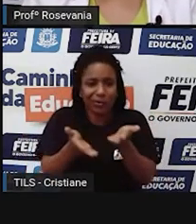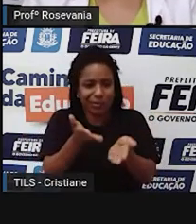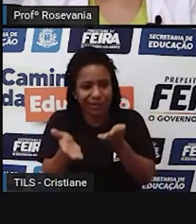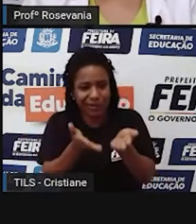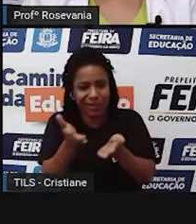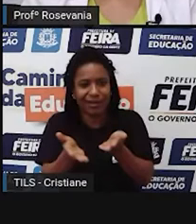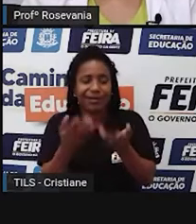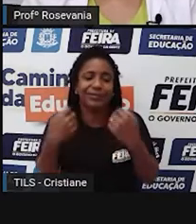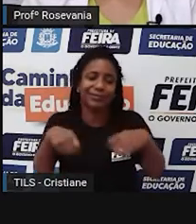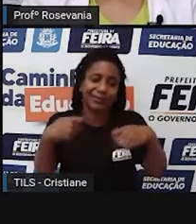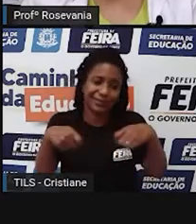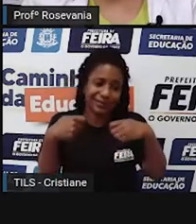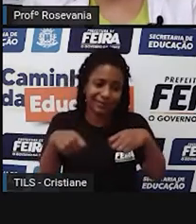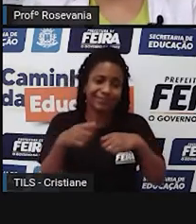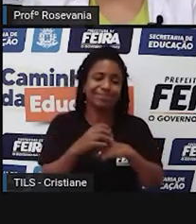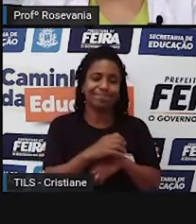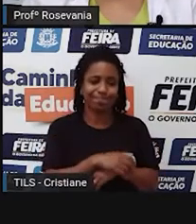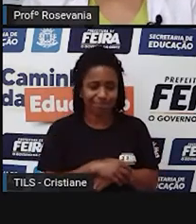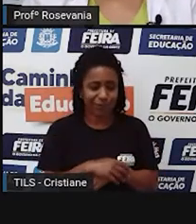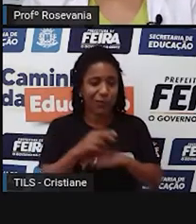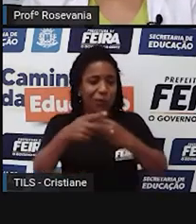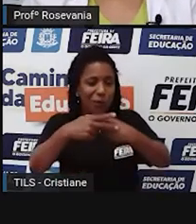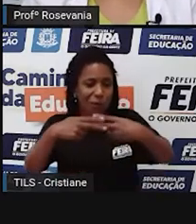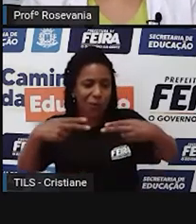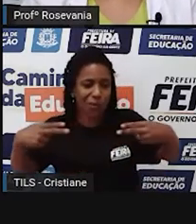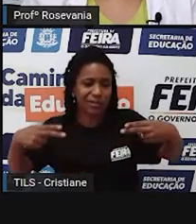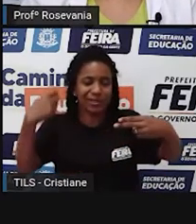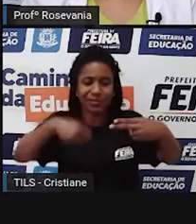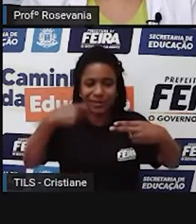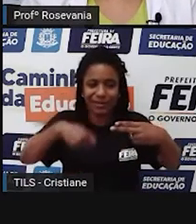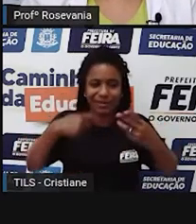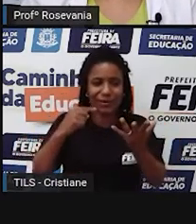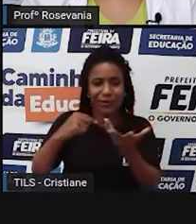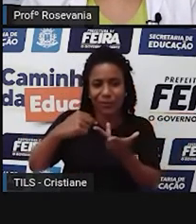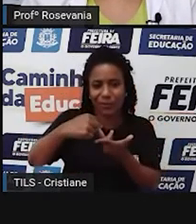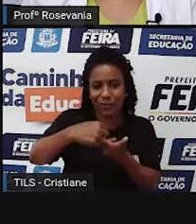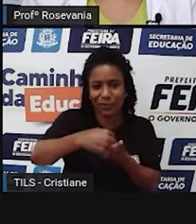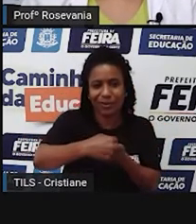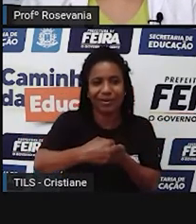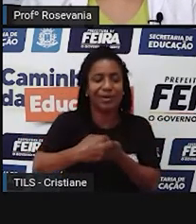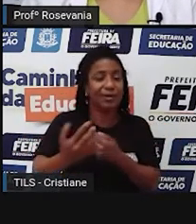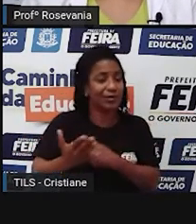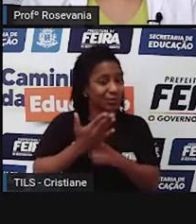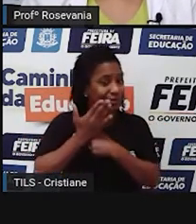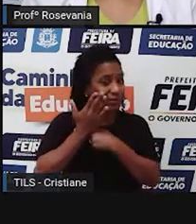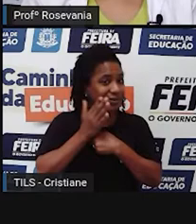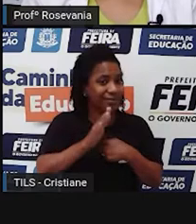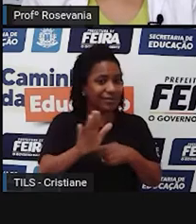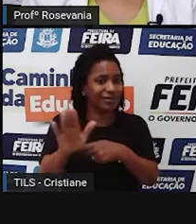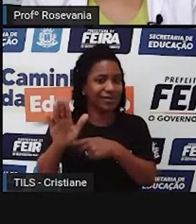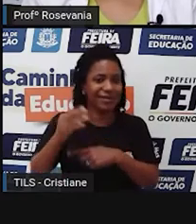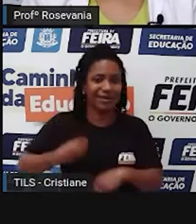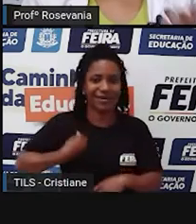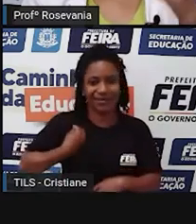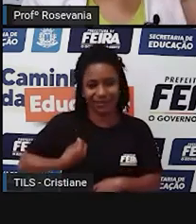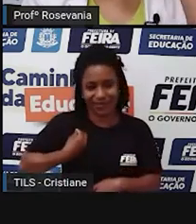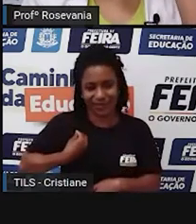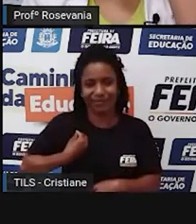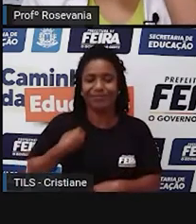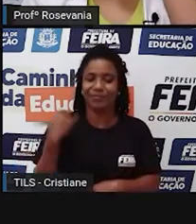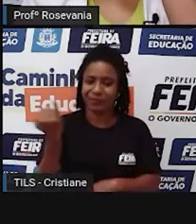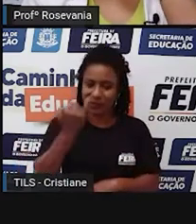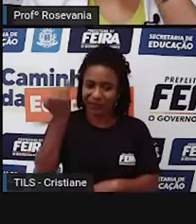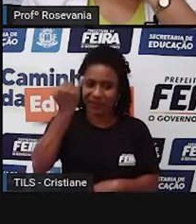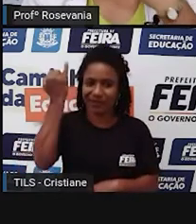parte da matéria-prima que a gente utiliza, né? Para sobreviver. Bom, então a gente, né? Dentro desses